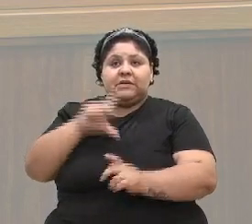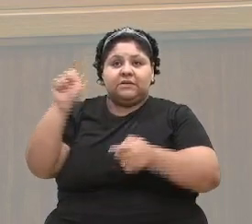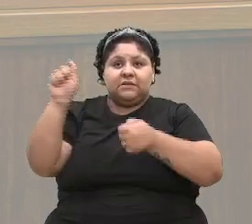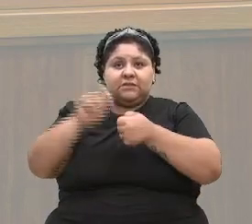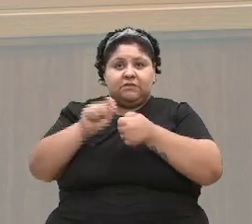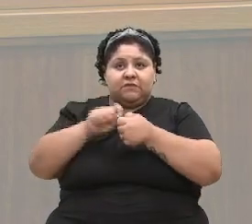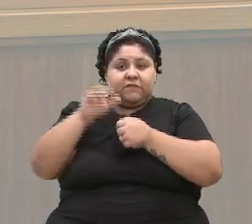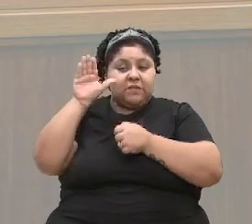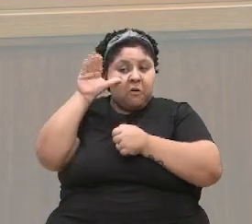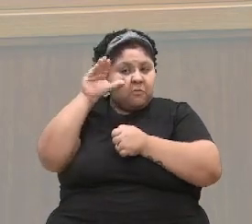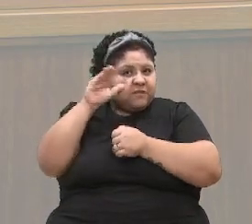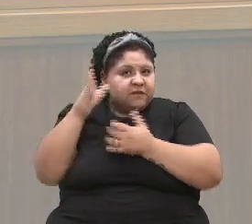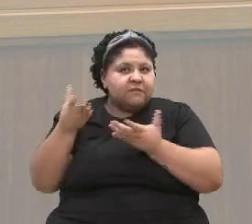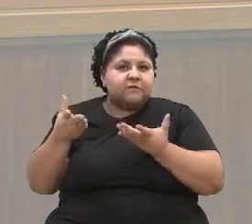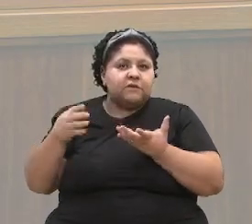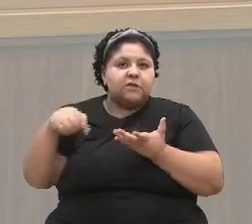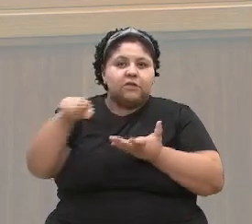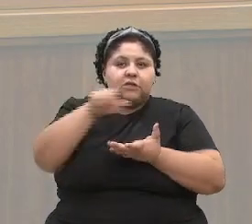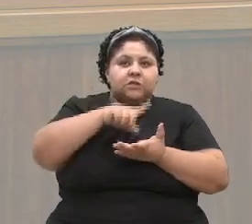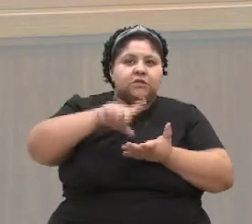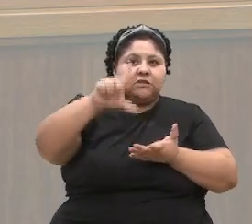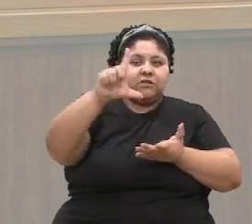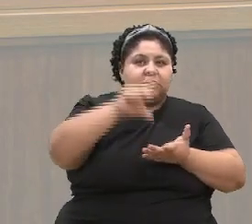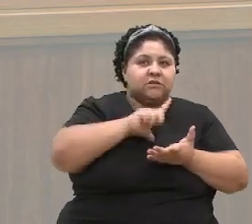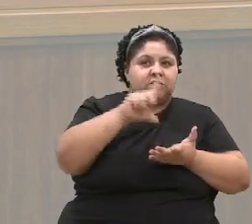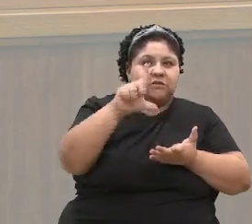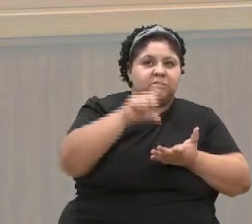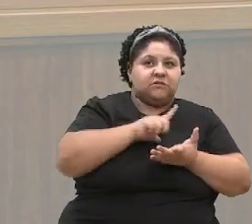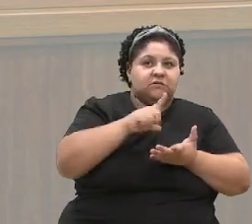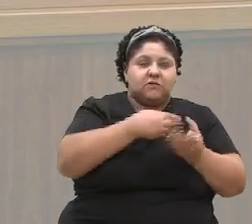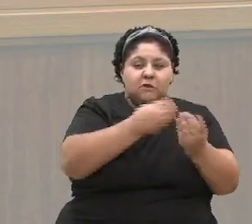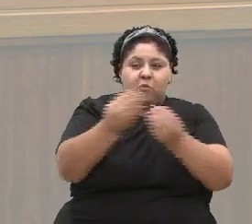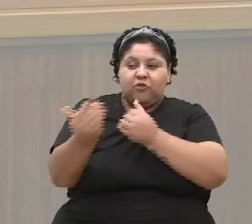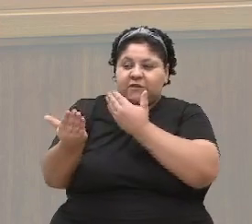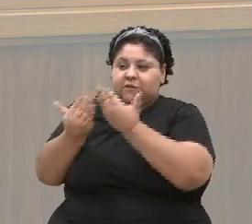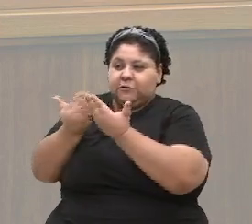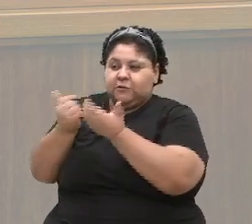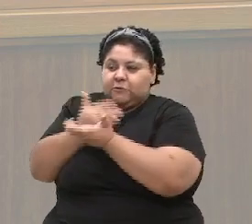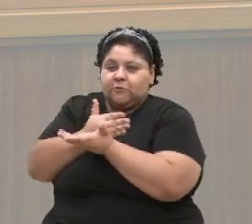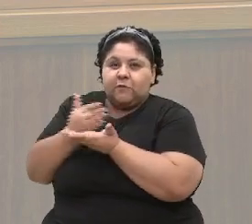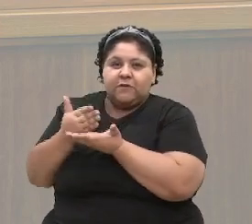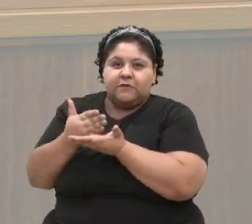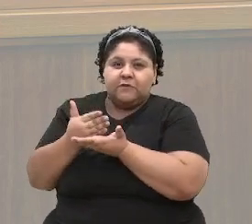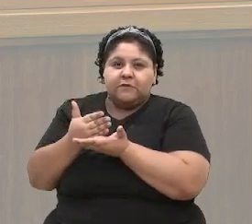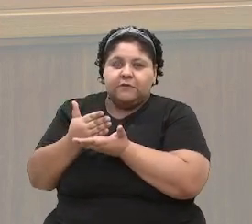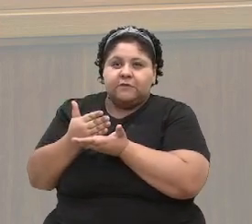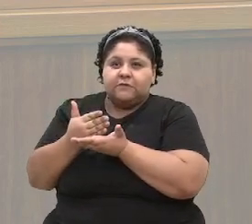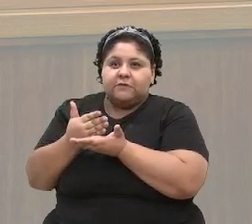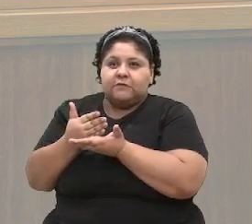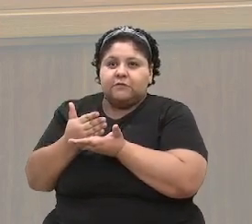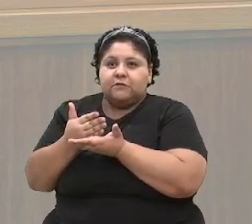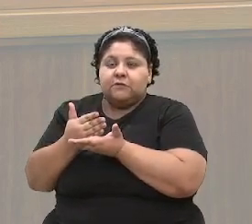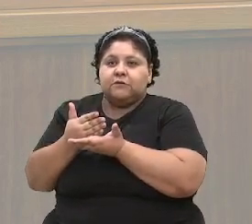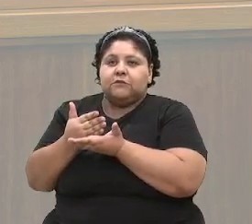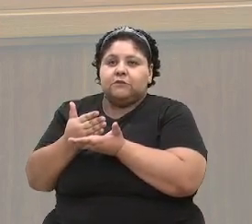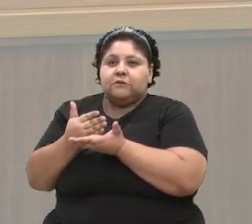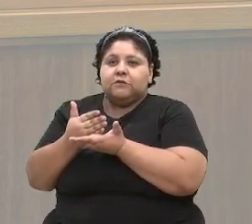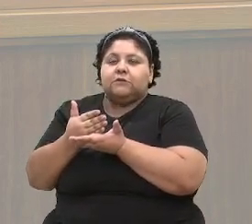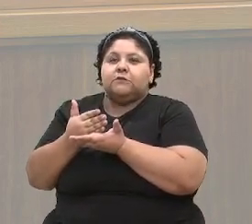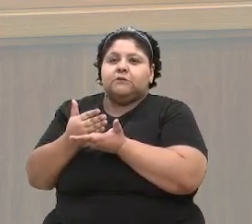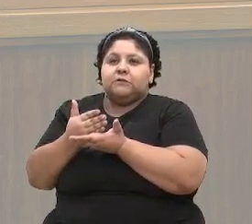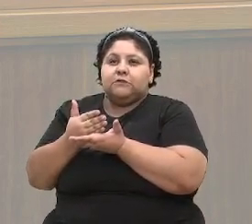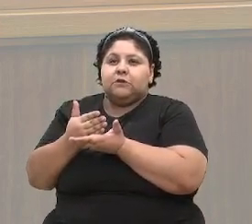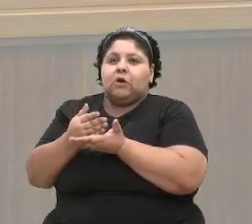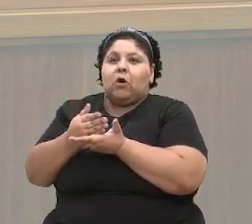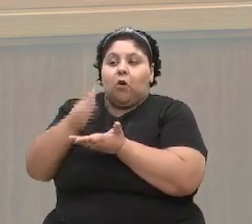observação. Então, se nós que tivemos tantas dúvidas no início, fomos duros, inclusive, nas nossas